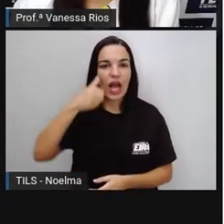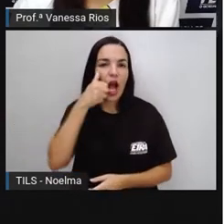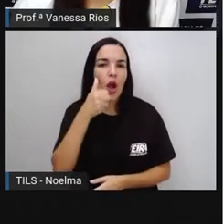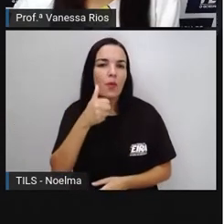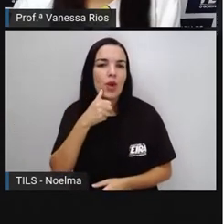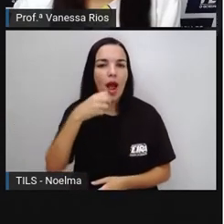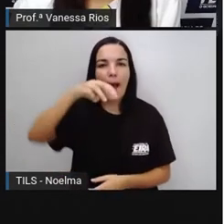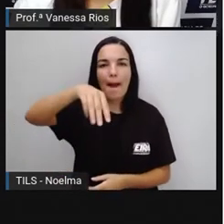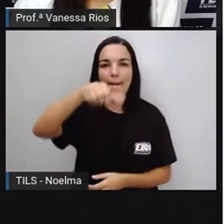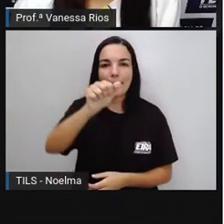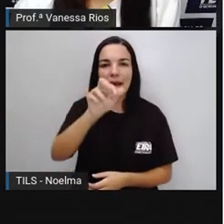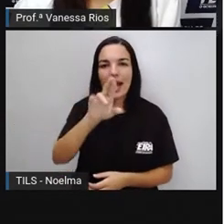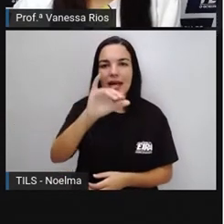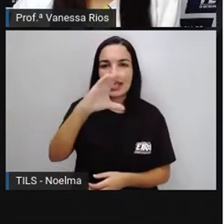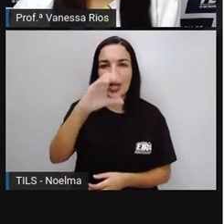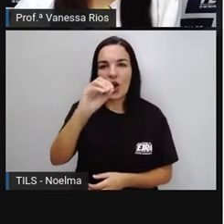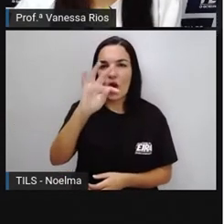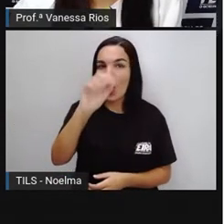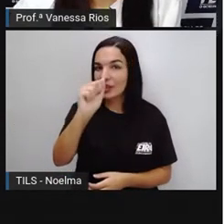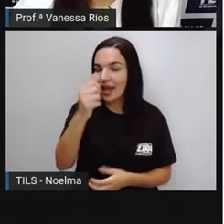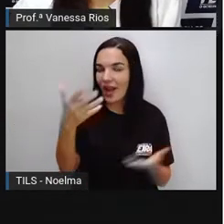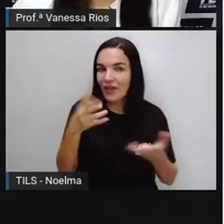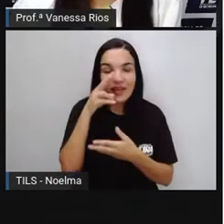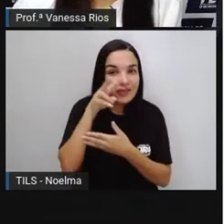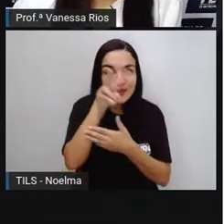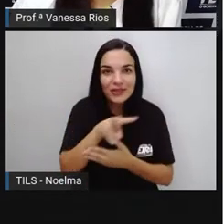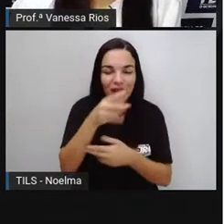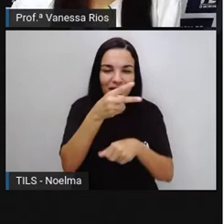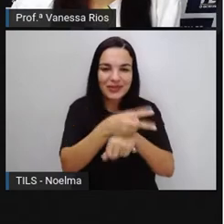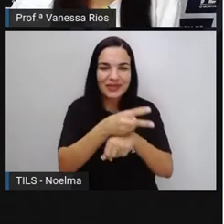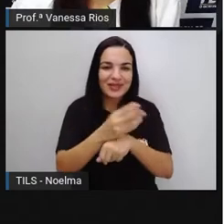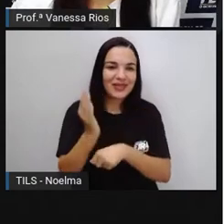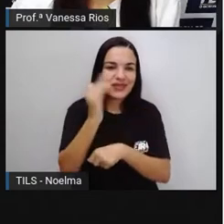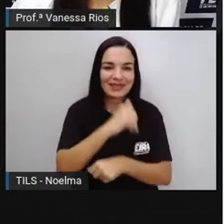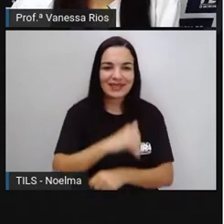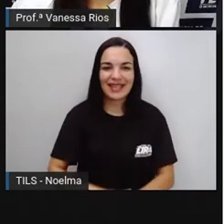Maricota. Então, ó, de olho no vídeo. Vamos lá?